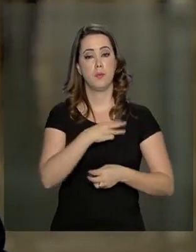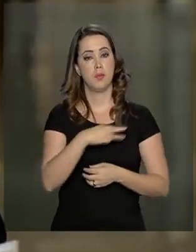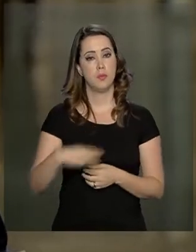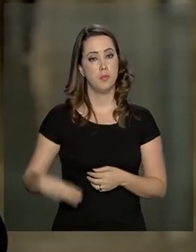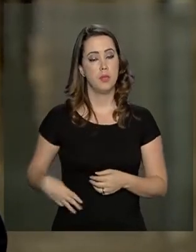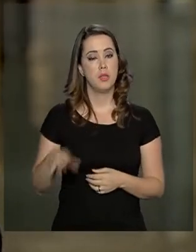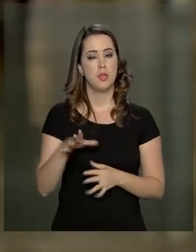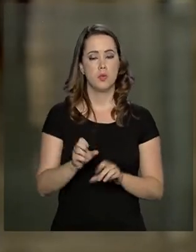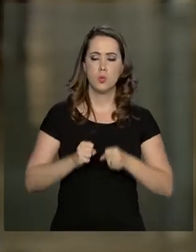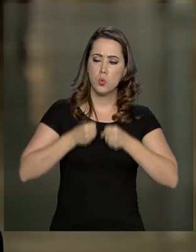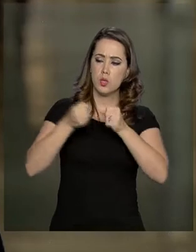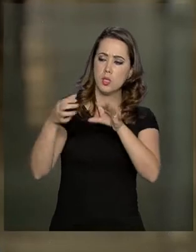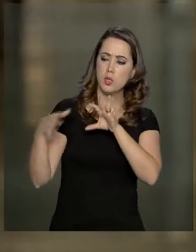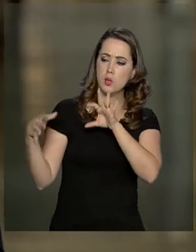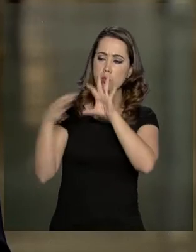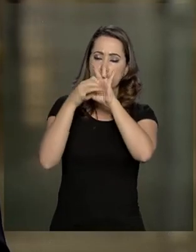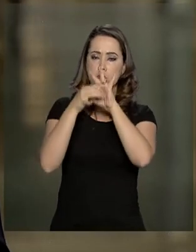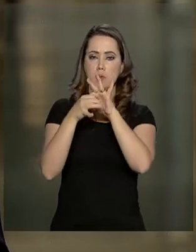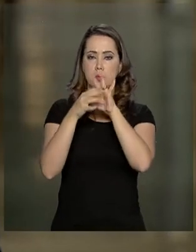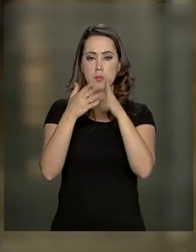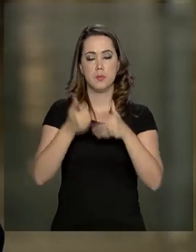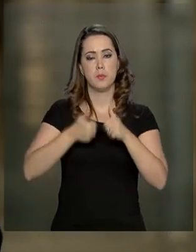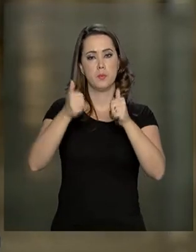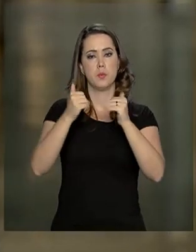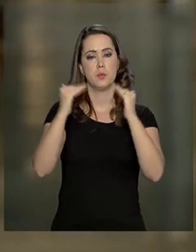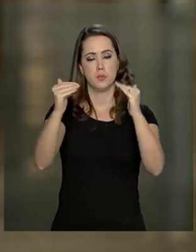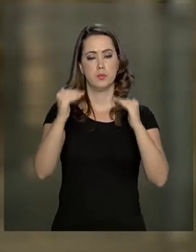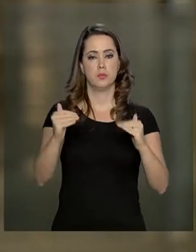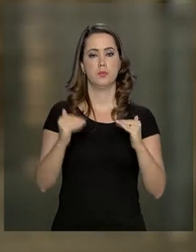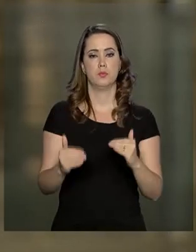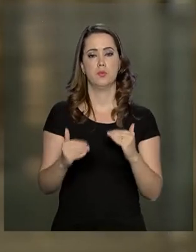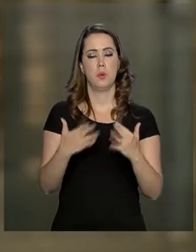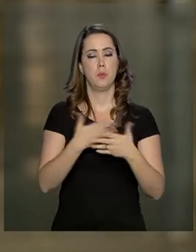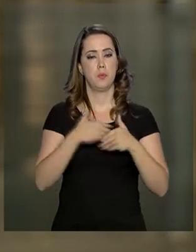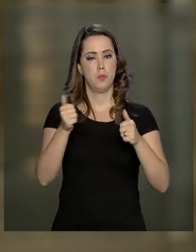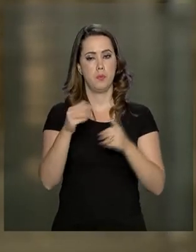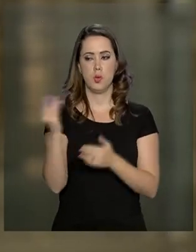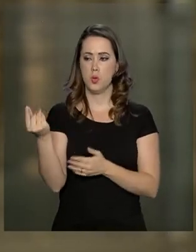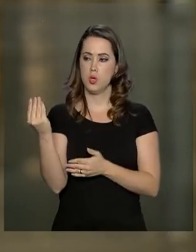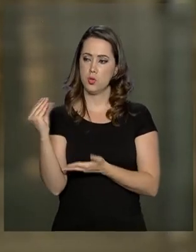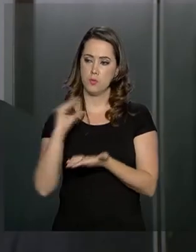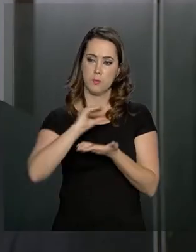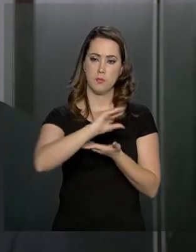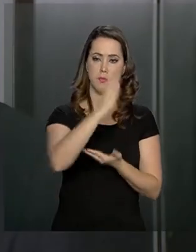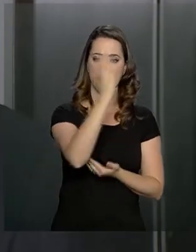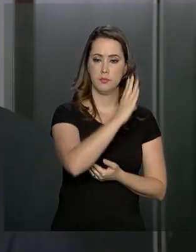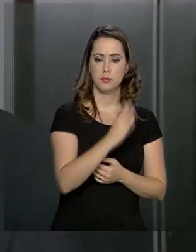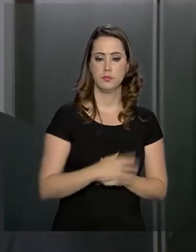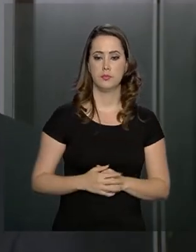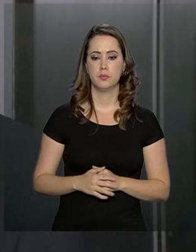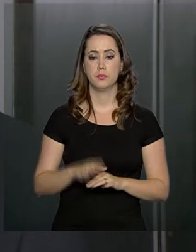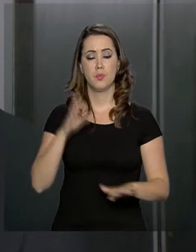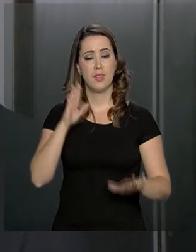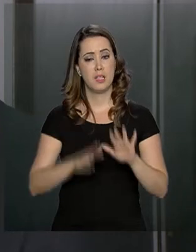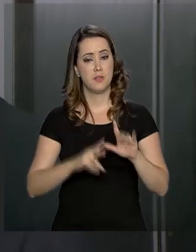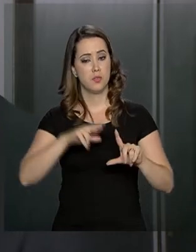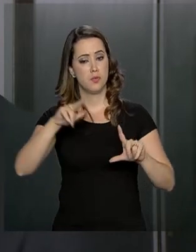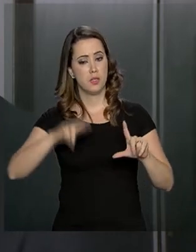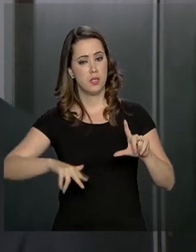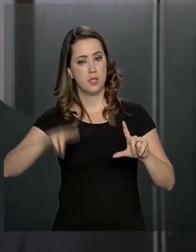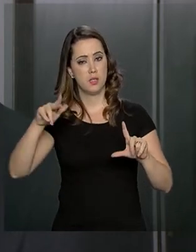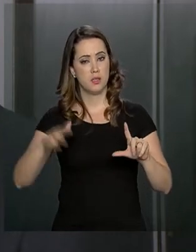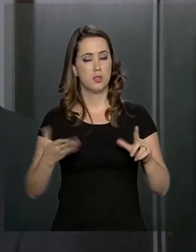o Brasil vai unir esforços para melhorar o índice e atrair investimentos externos. Dependendo dos resultados que